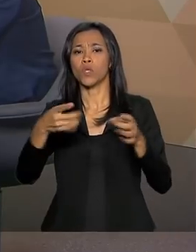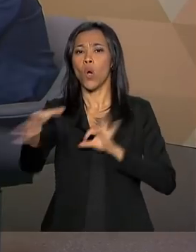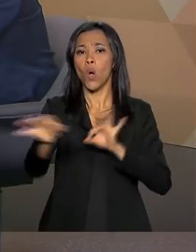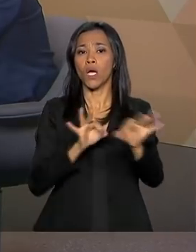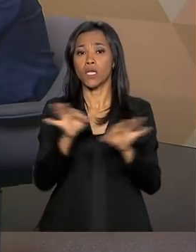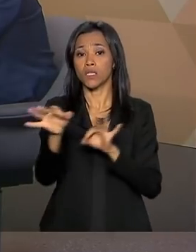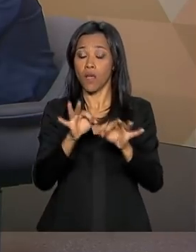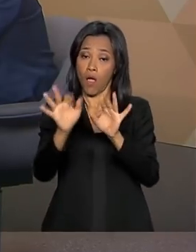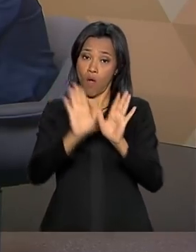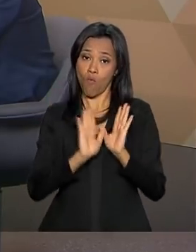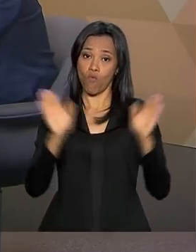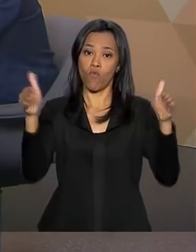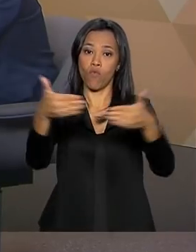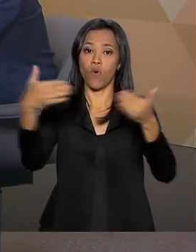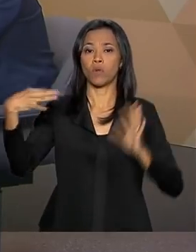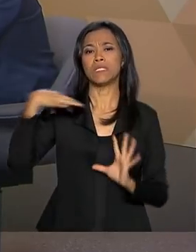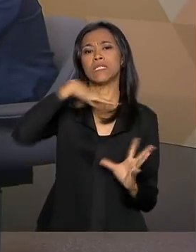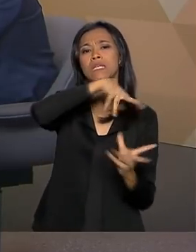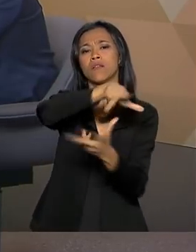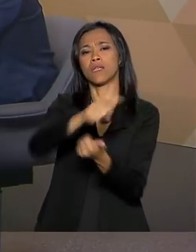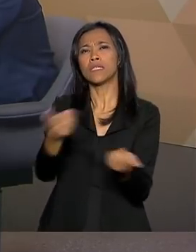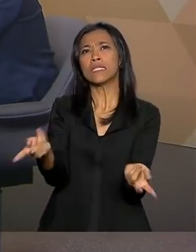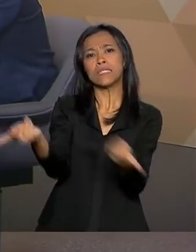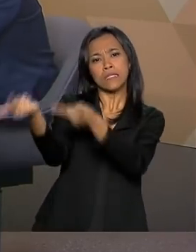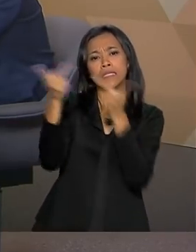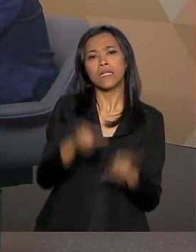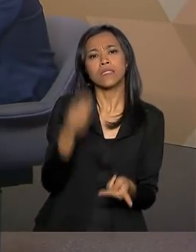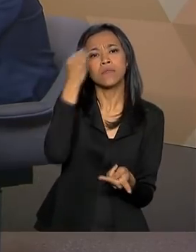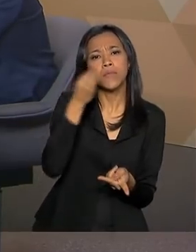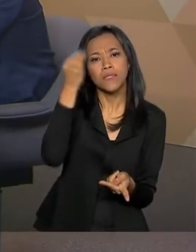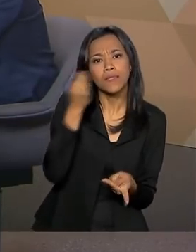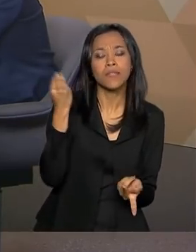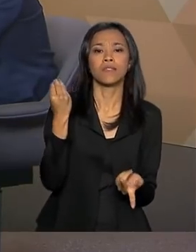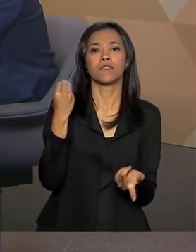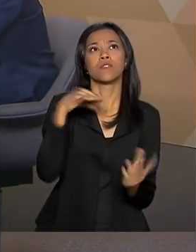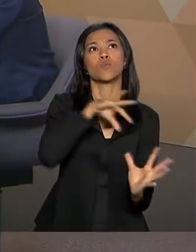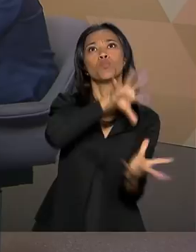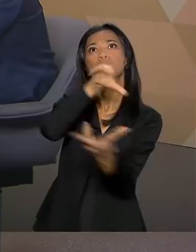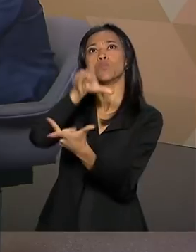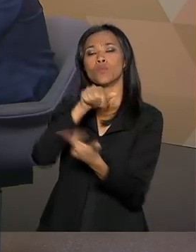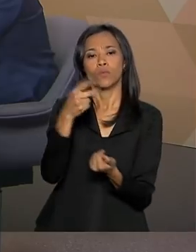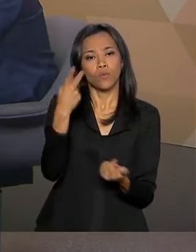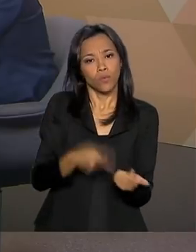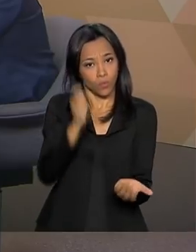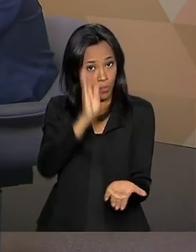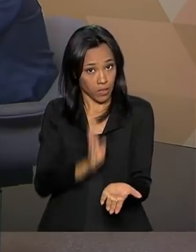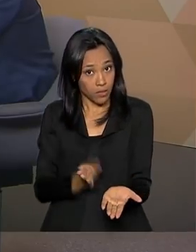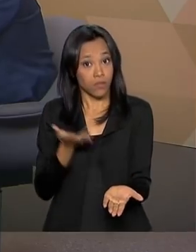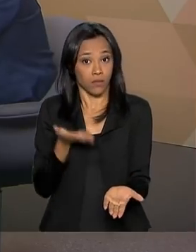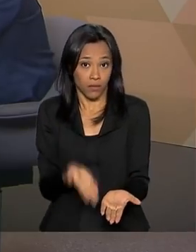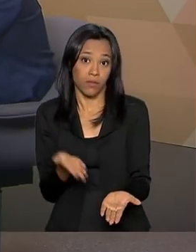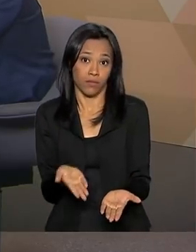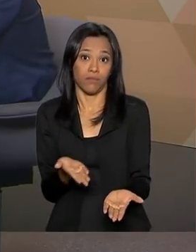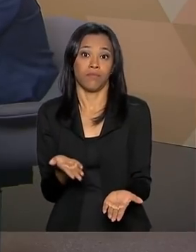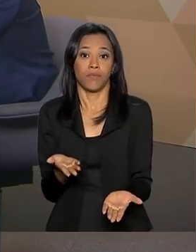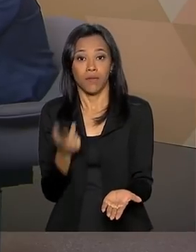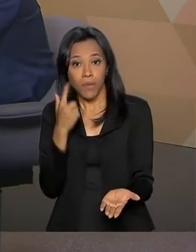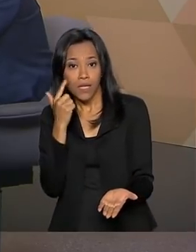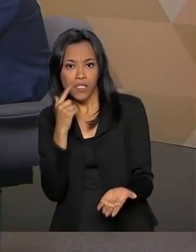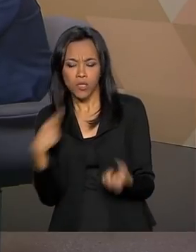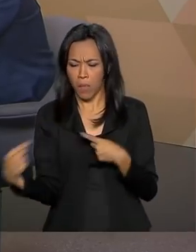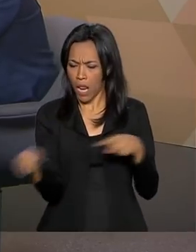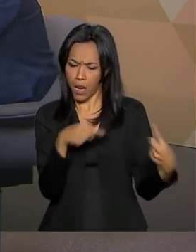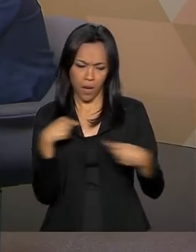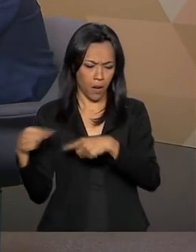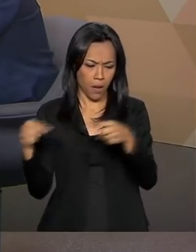inovação, trazendo experiência internacional para o Brasil, fazendo uma grande caixa de ressonância da discussão